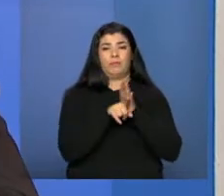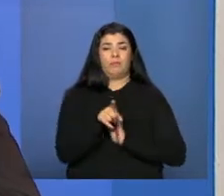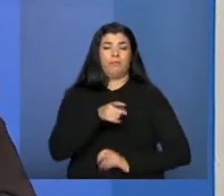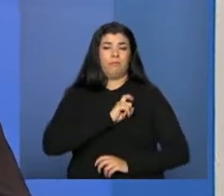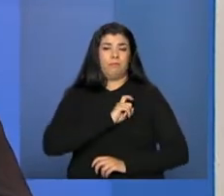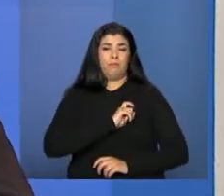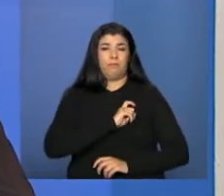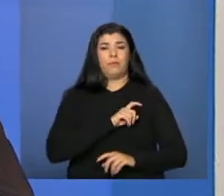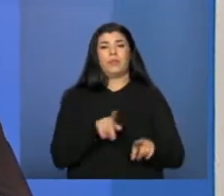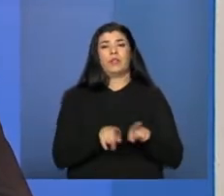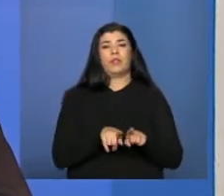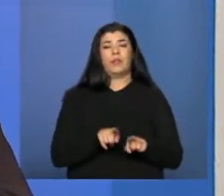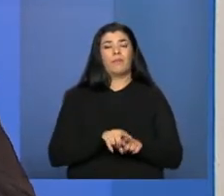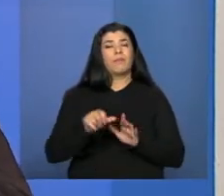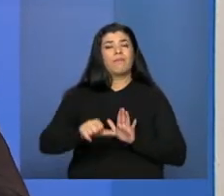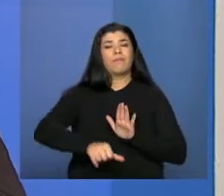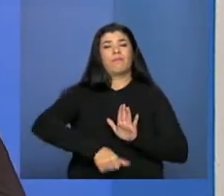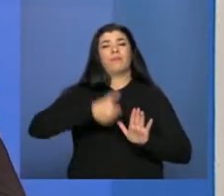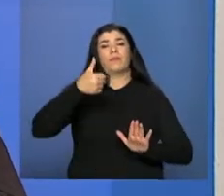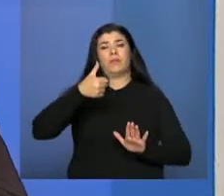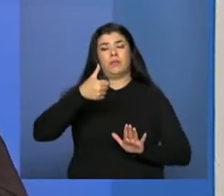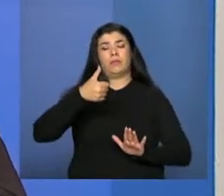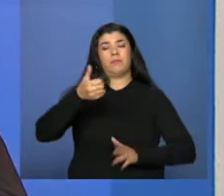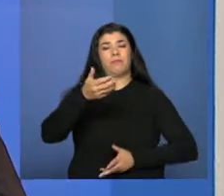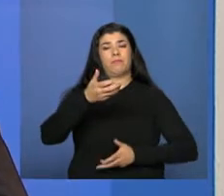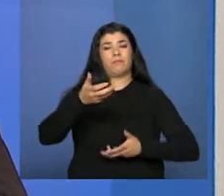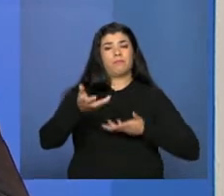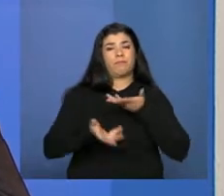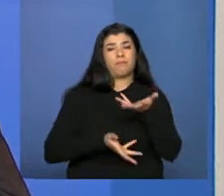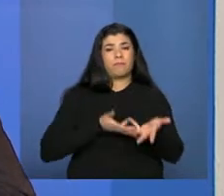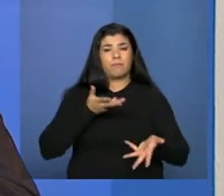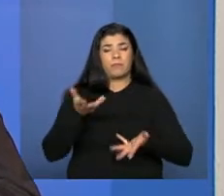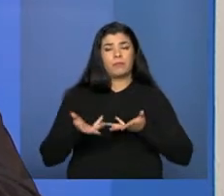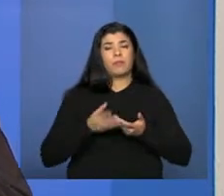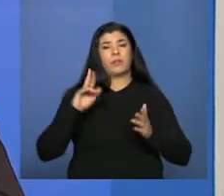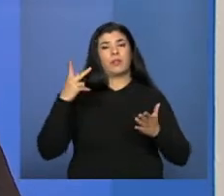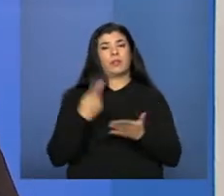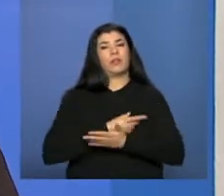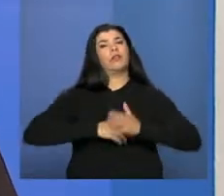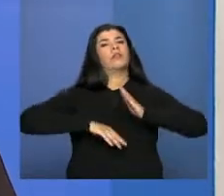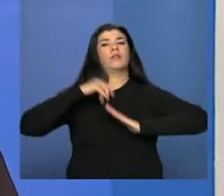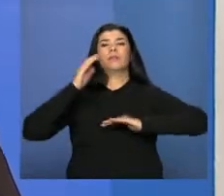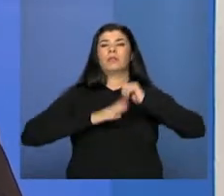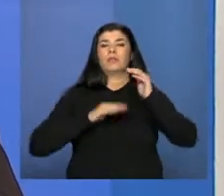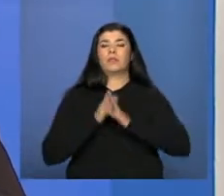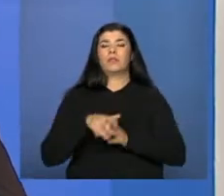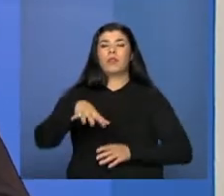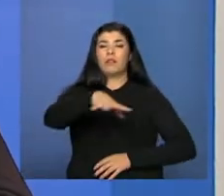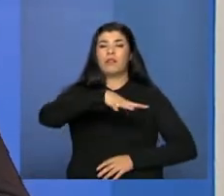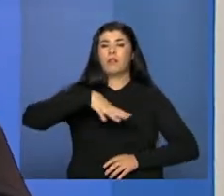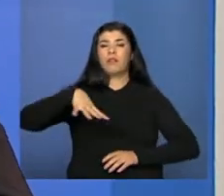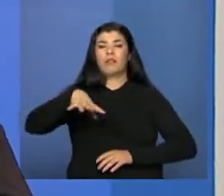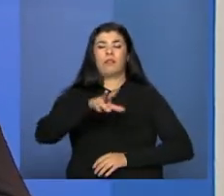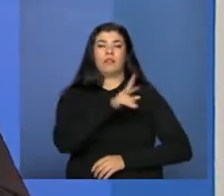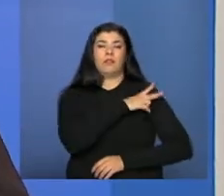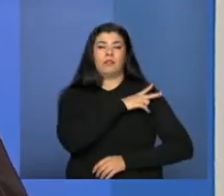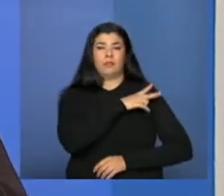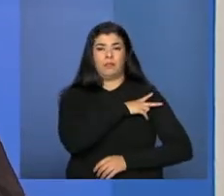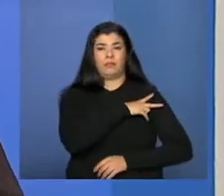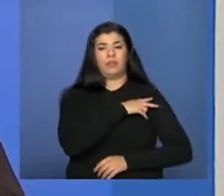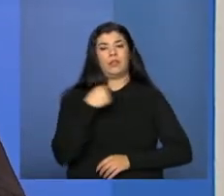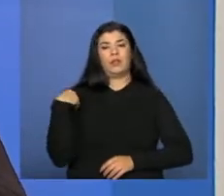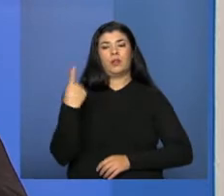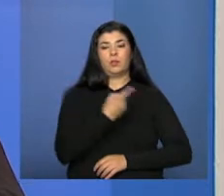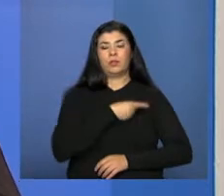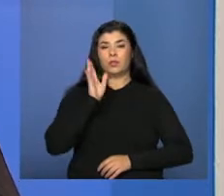Nosso primeiro movimento é o momento de profissionalizar essa área. Ou seja, nós